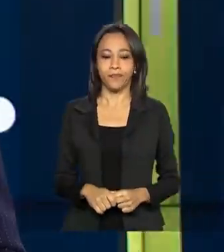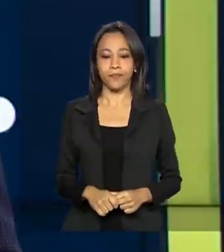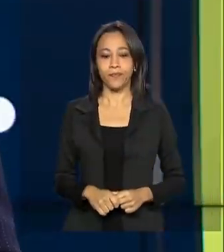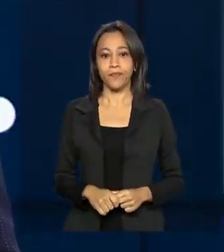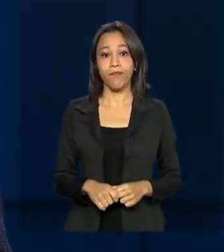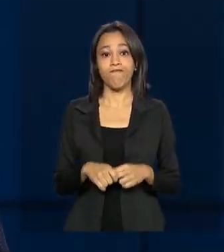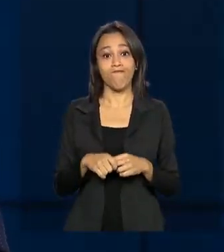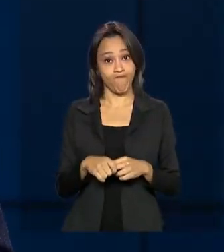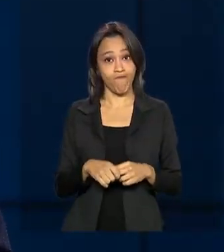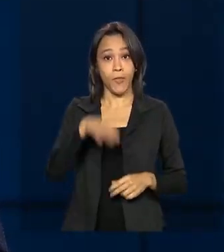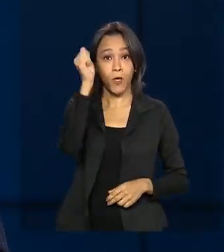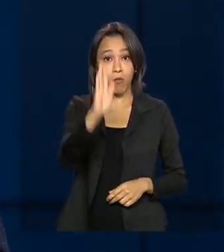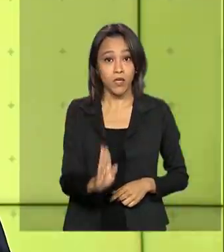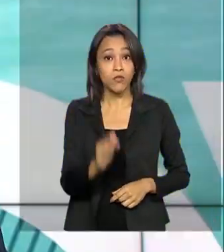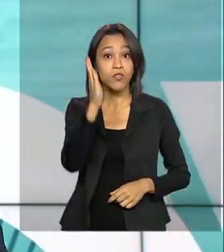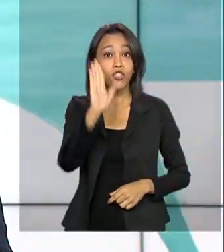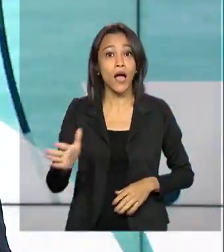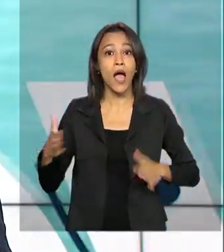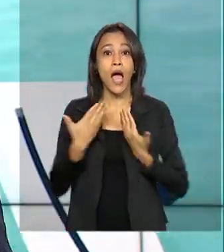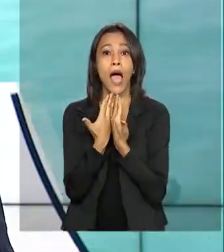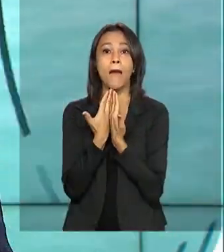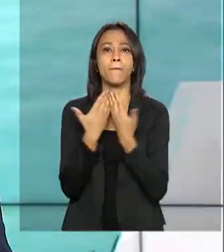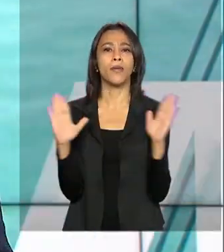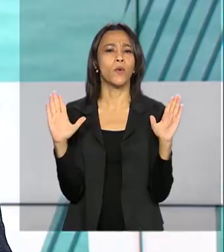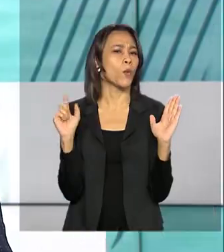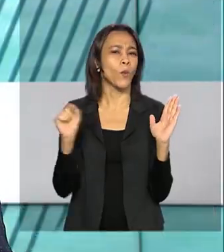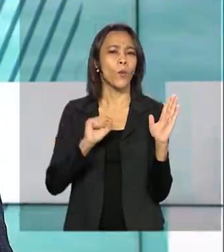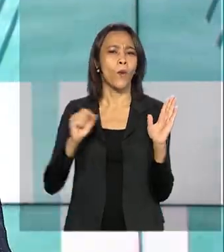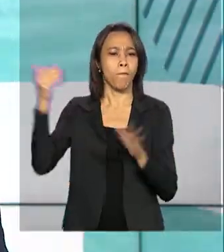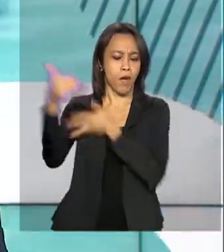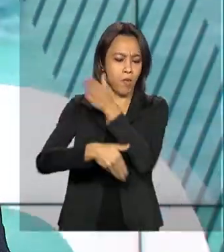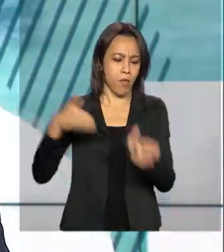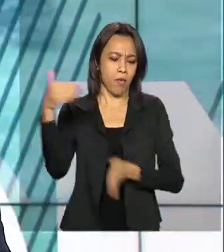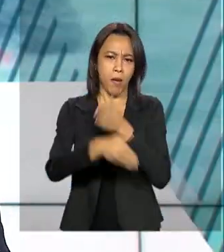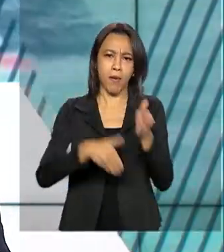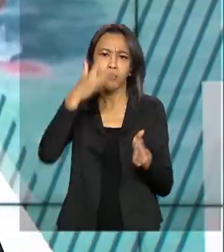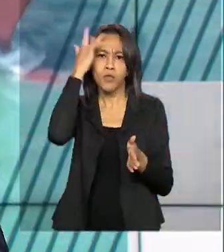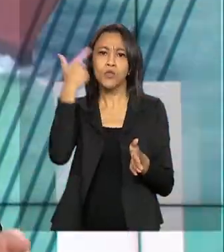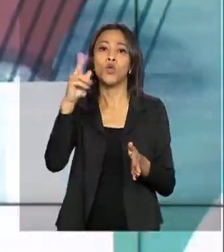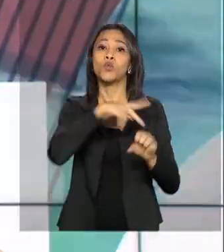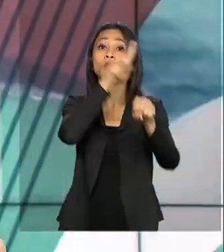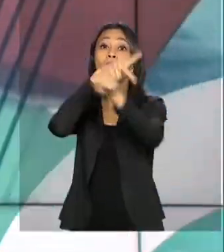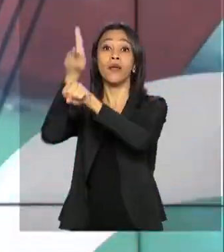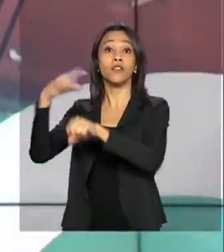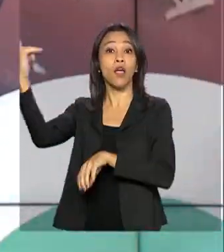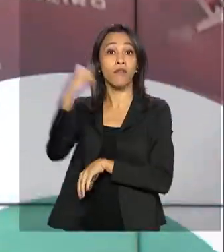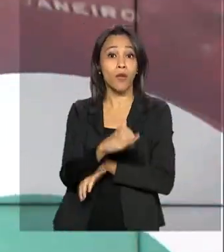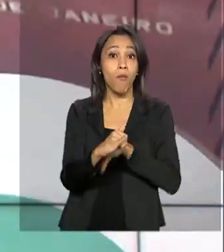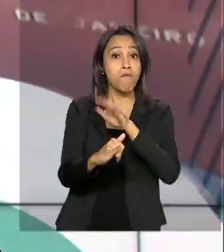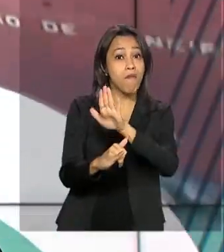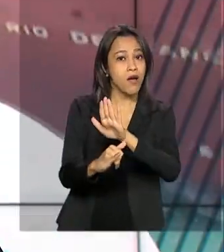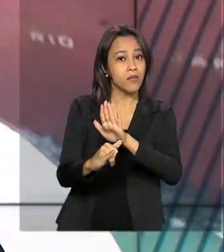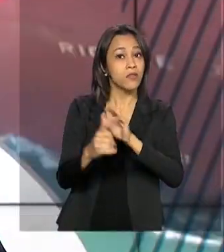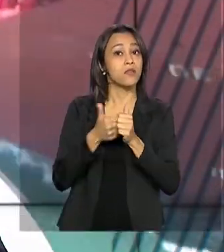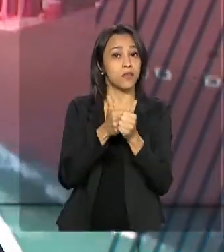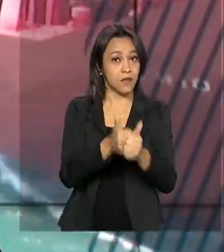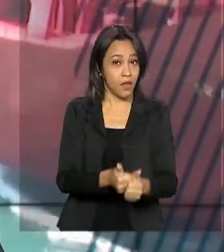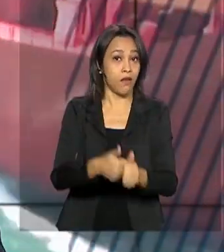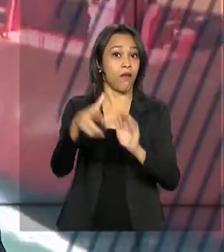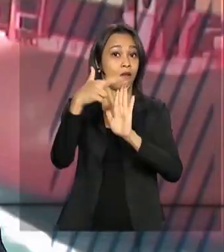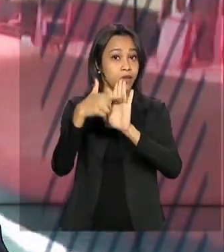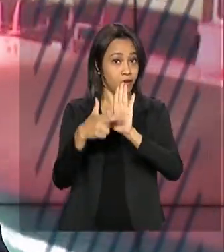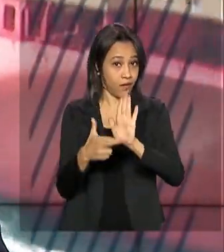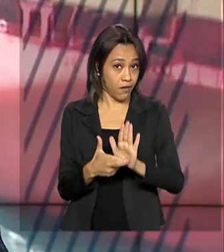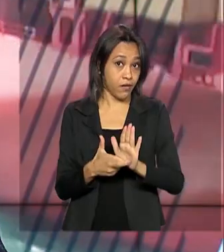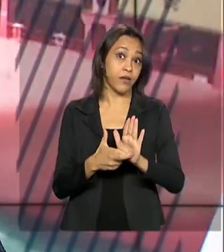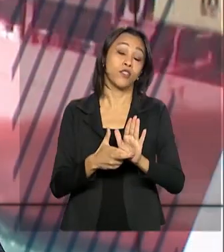E o Brasil reabriu as fronteiras para a entrada de estrangeiros em viagem de avião, mas a restrição foi mantida para a chegada